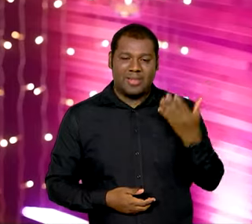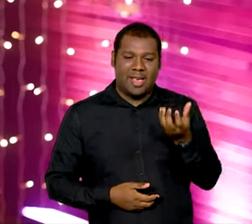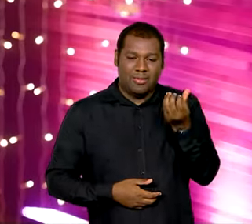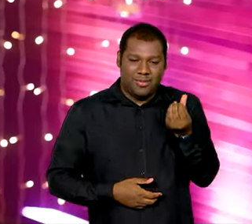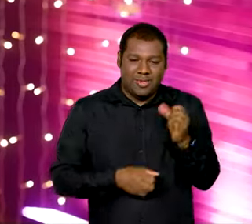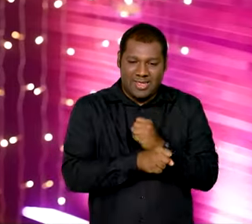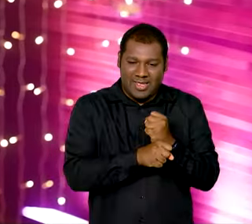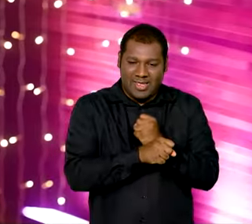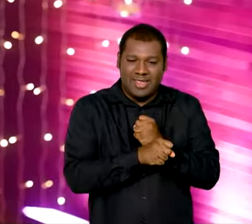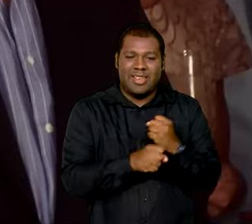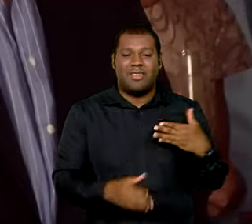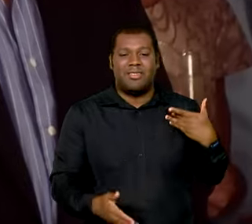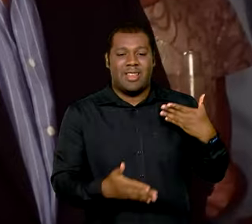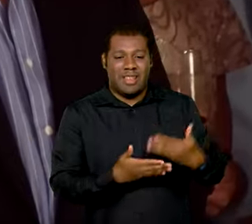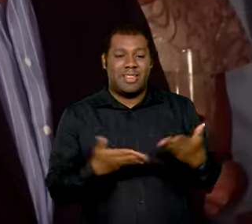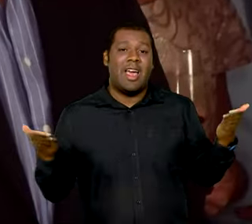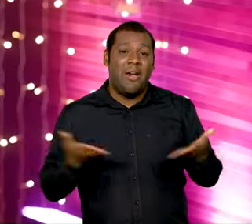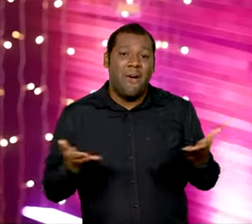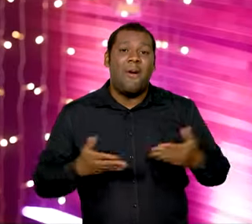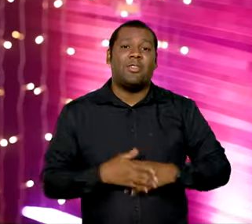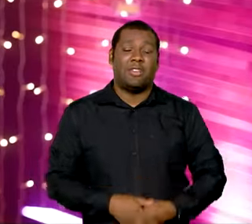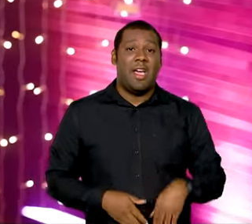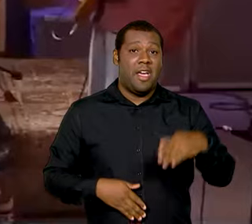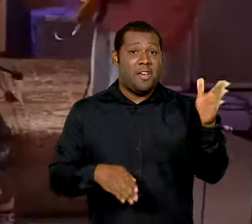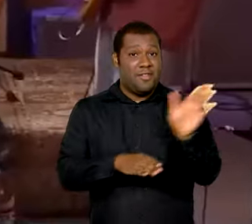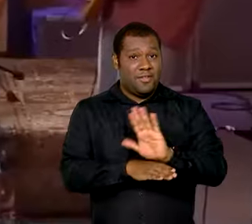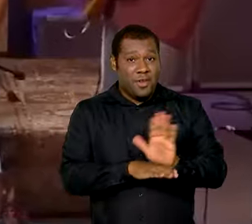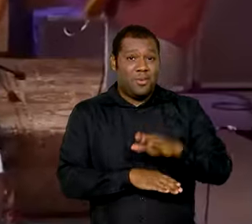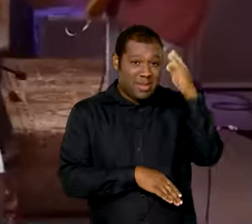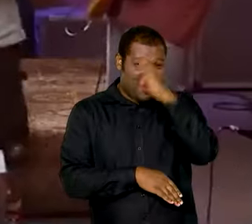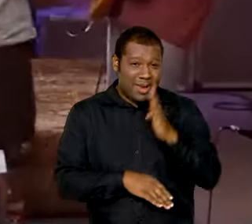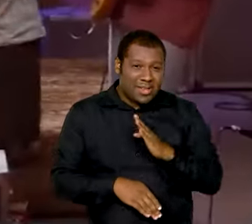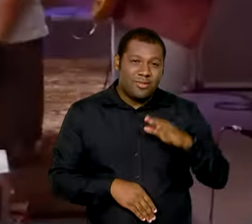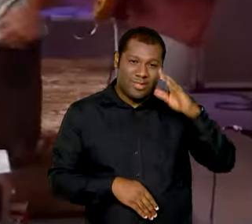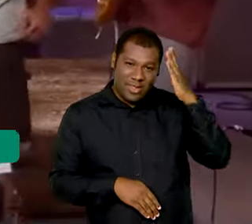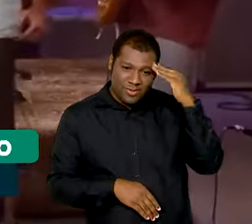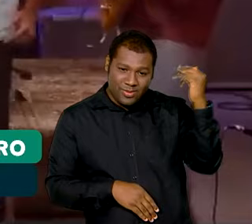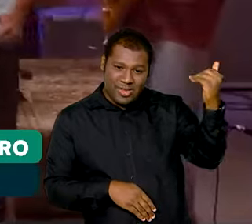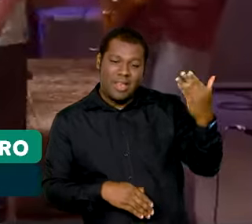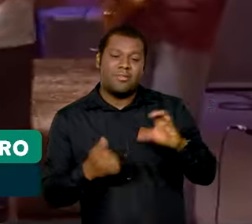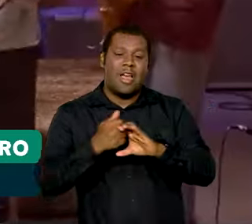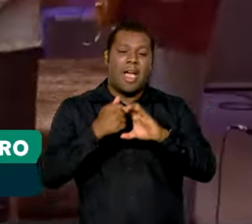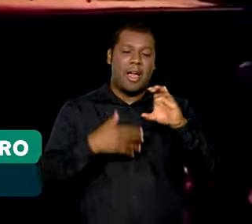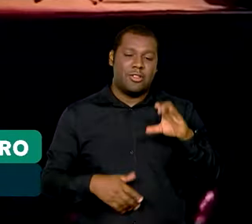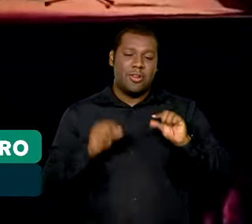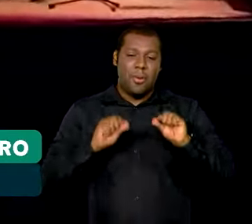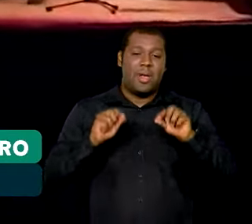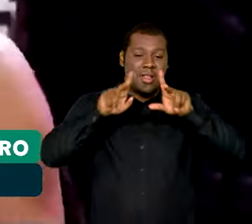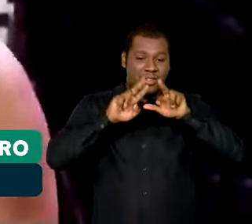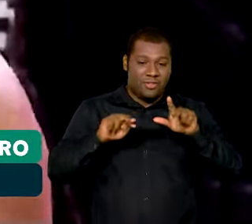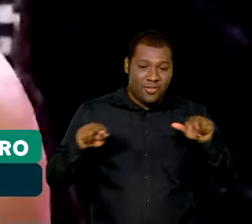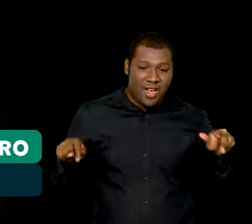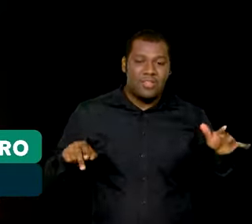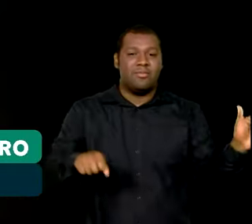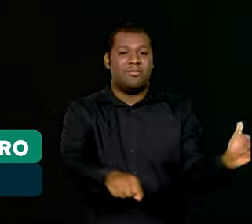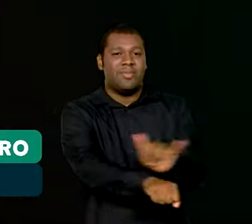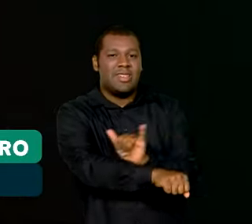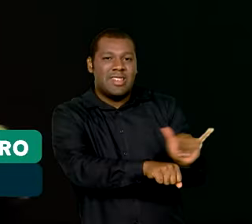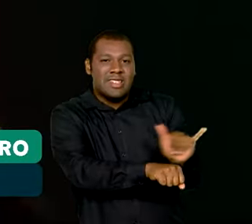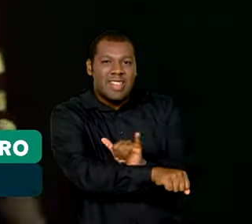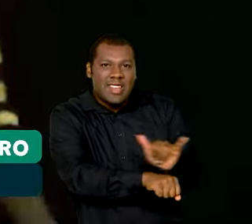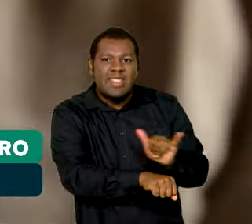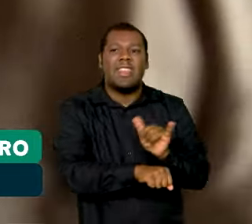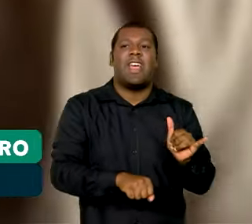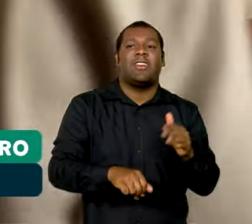O sucesso das produções nacionais é atribuído a fatores como diversidade, estratégia na